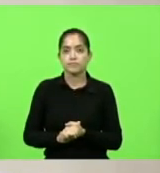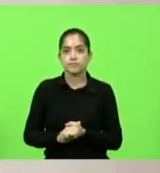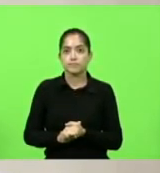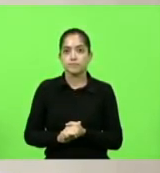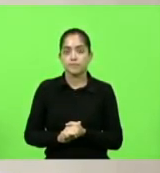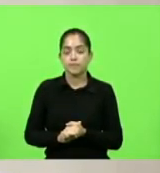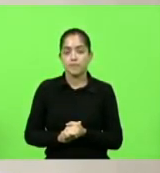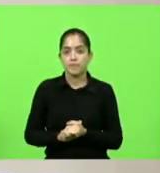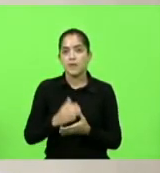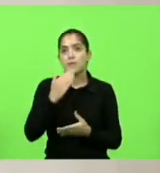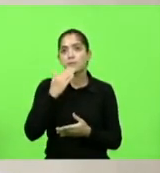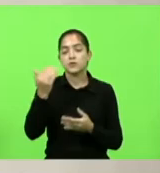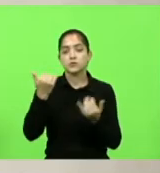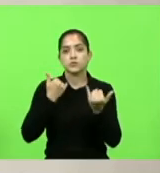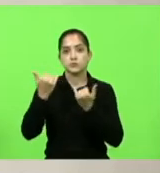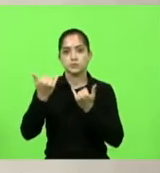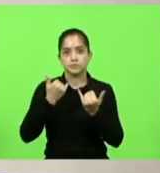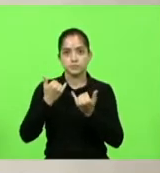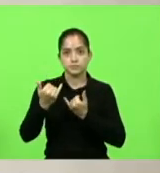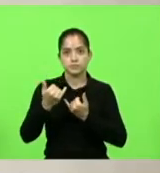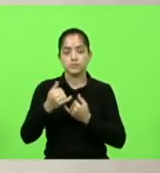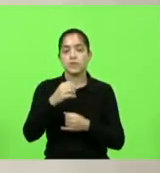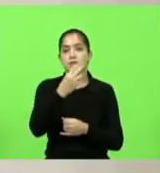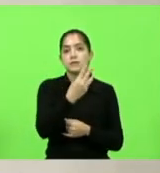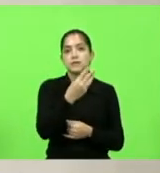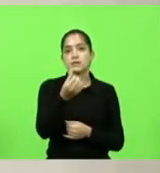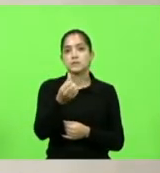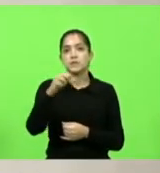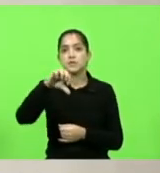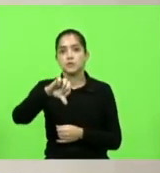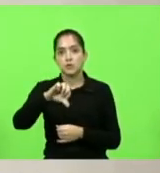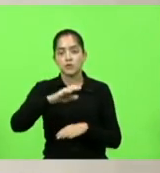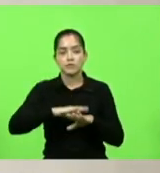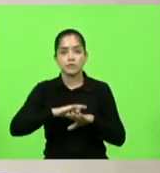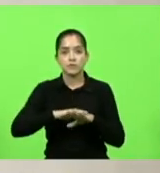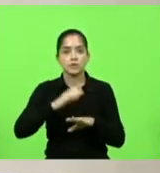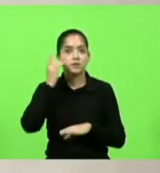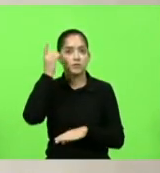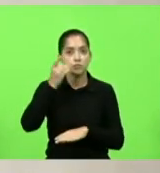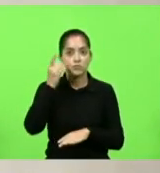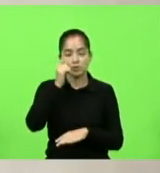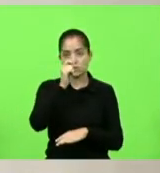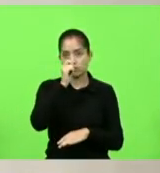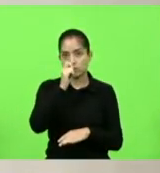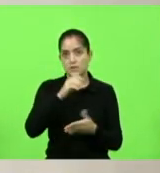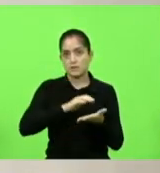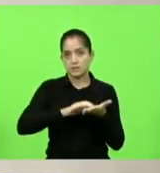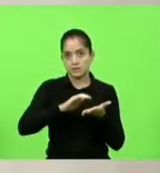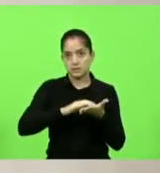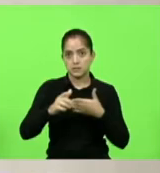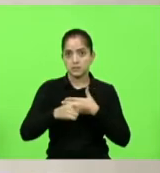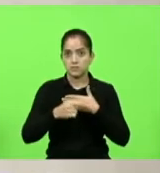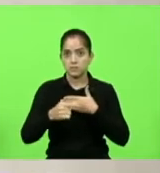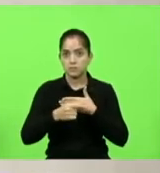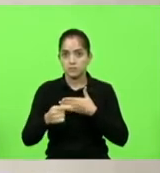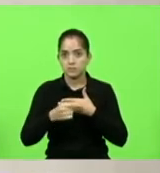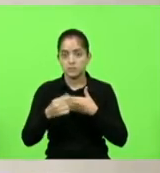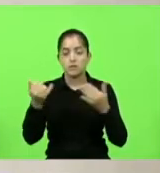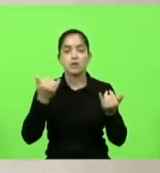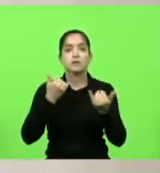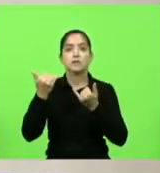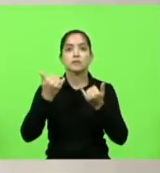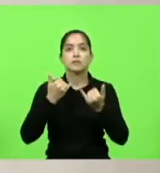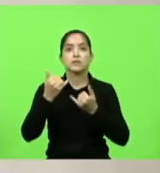Pedido de informação. Pedido de informação 369. Deputado João Amin, solicitando ao secretário da Casa Civil informações acerca do